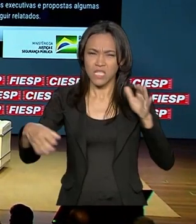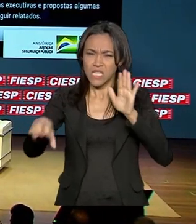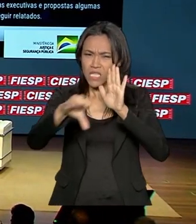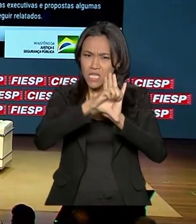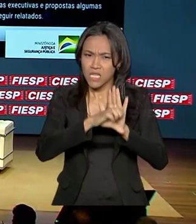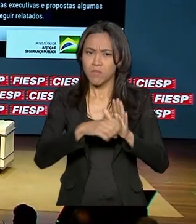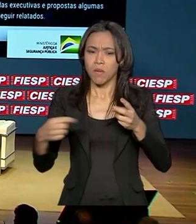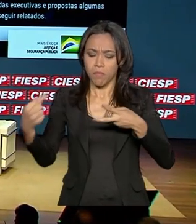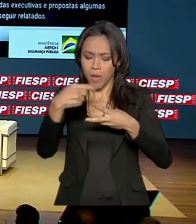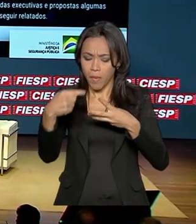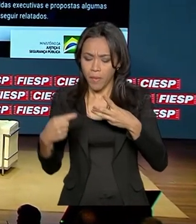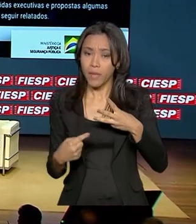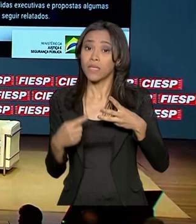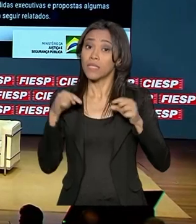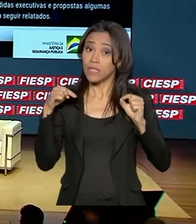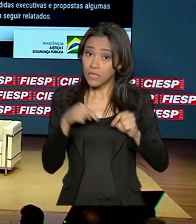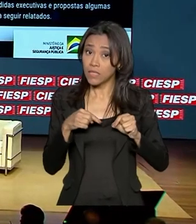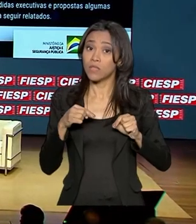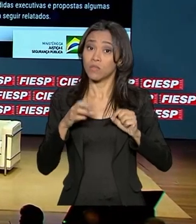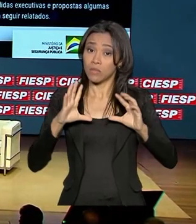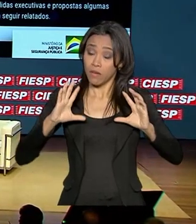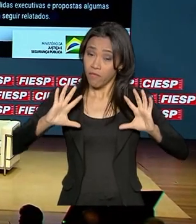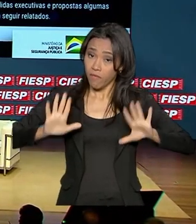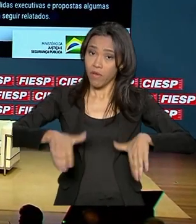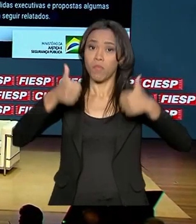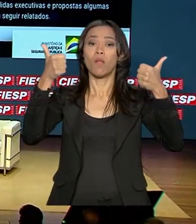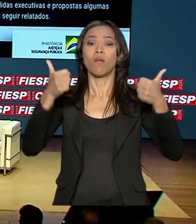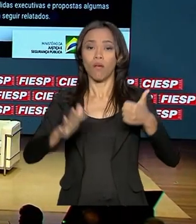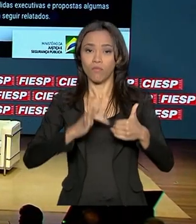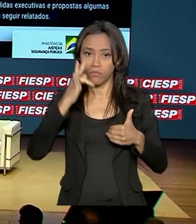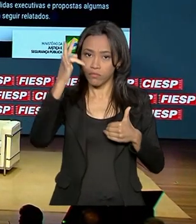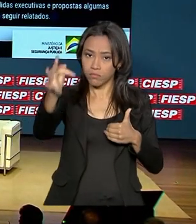melhora o ambiente de negócios,